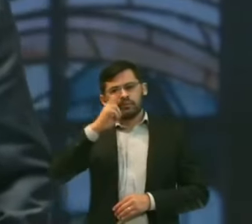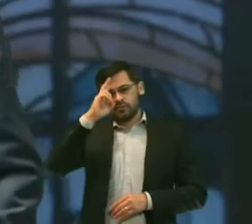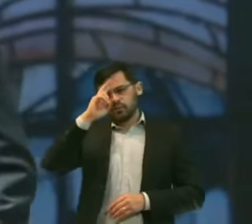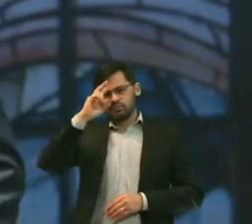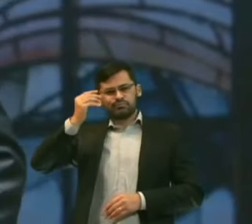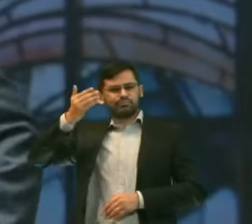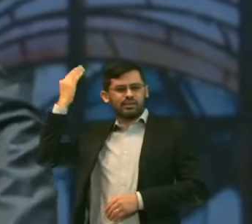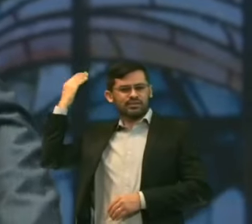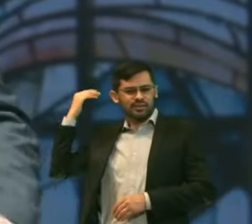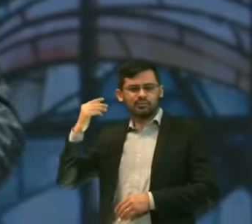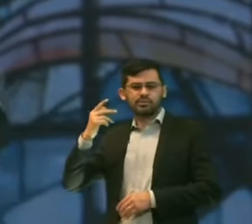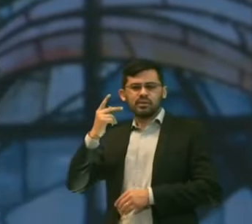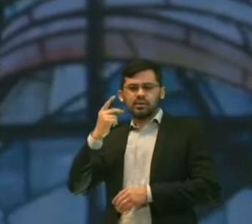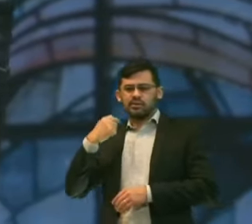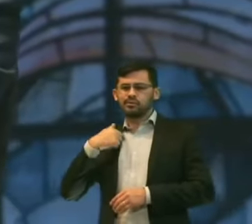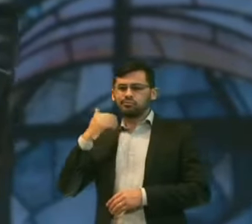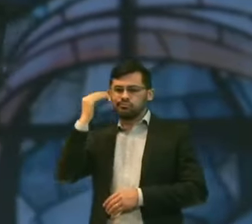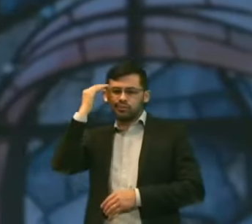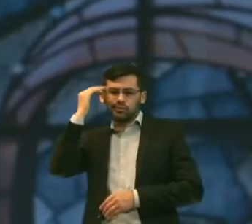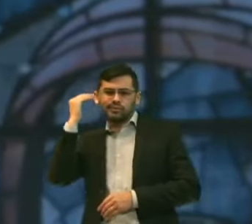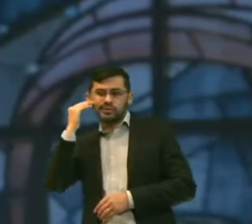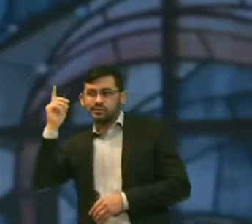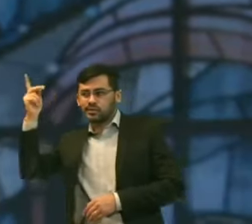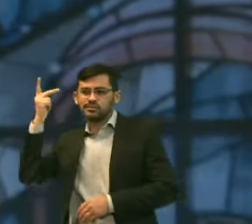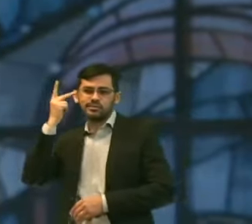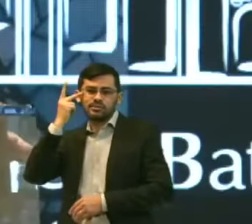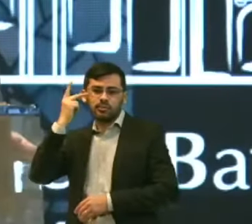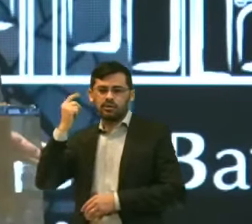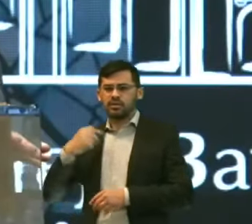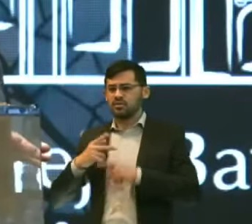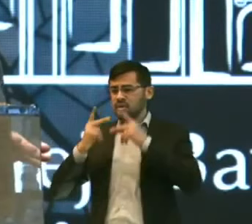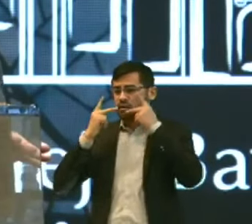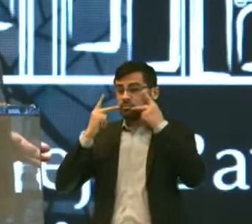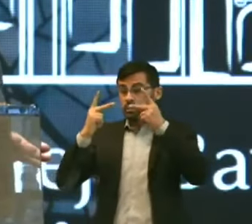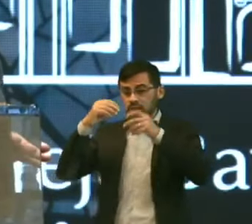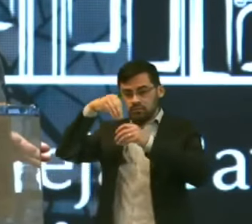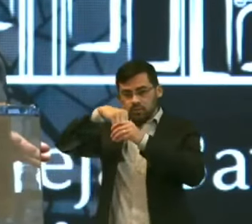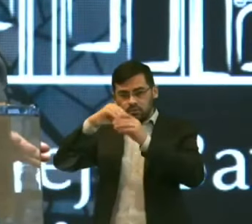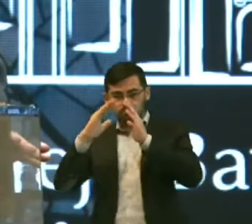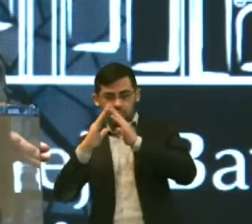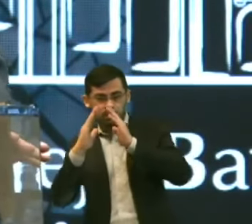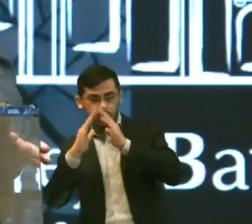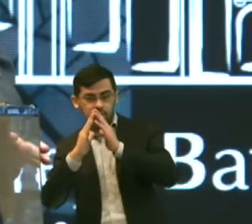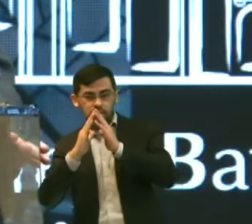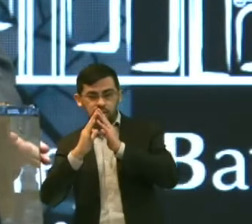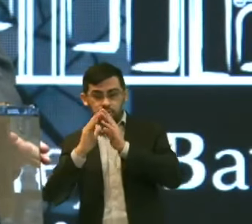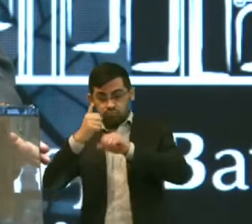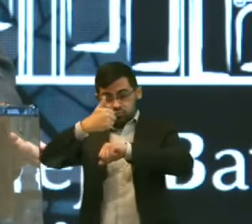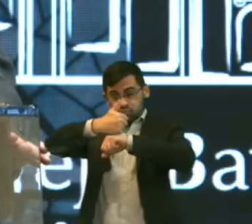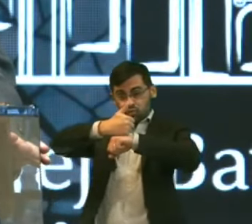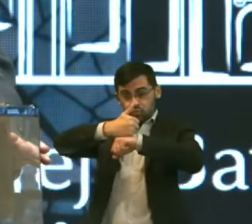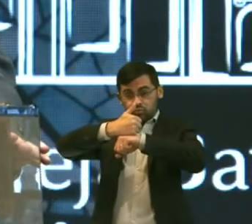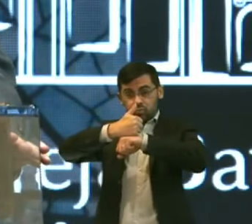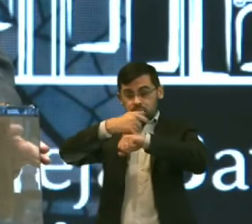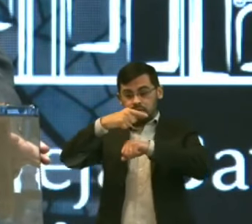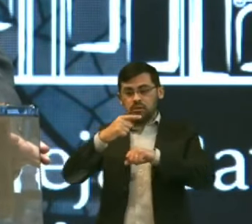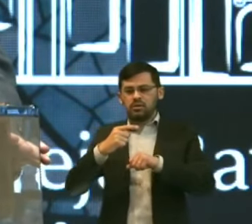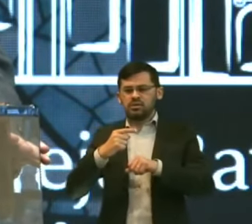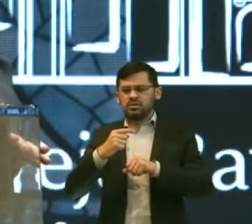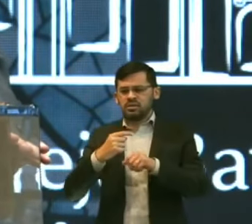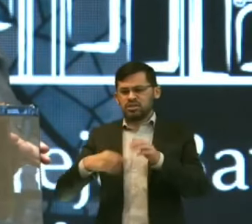Paulo Eu ainda Adolescente Estava pregando Numa casa Quando o dono Da casa Chegou